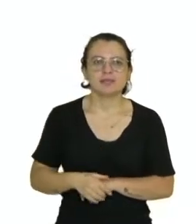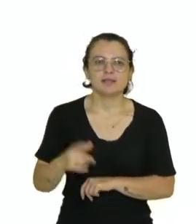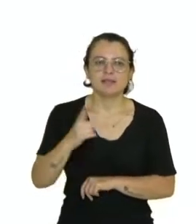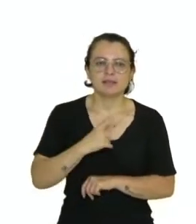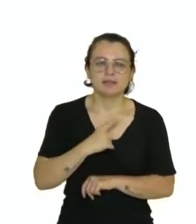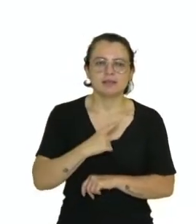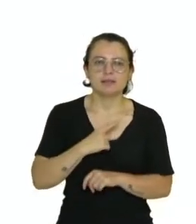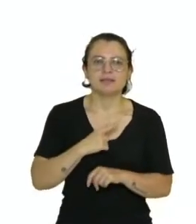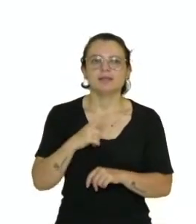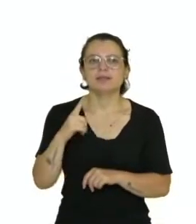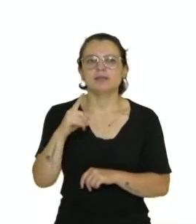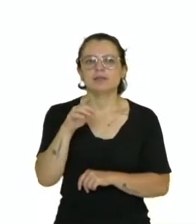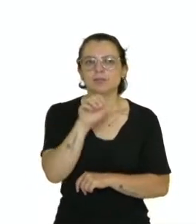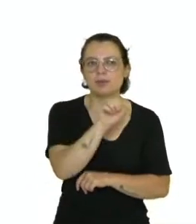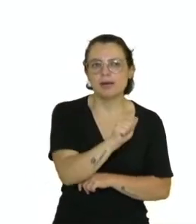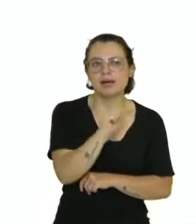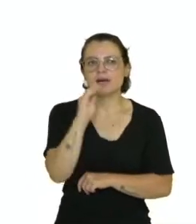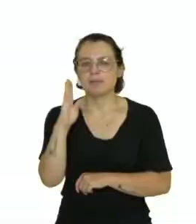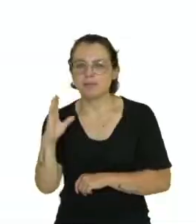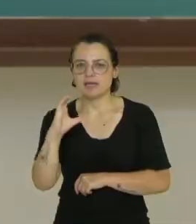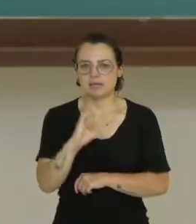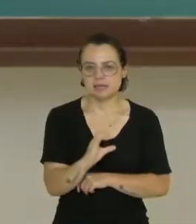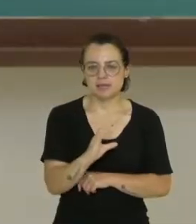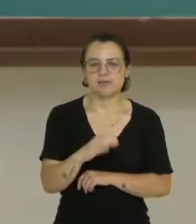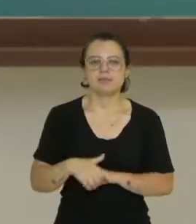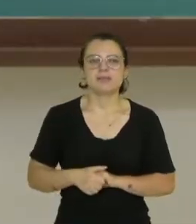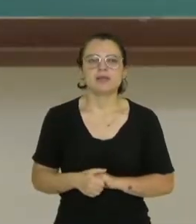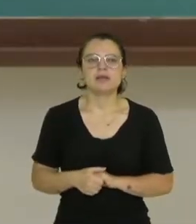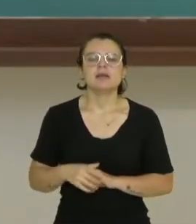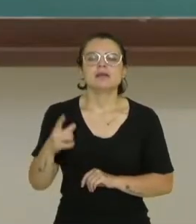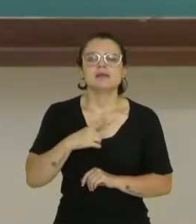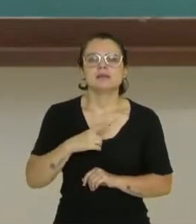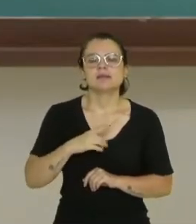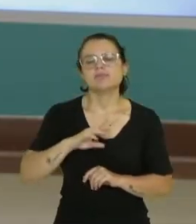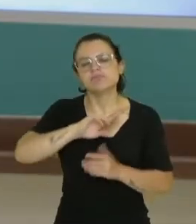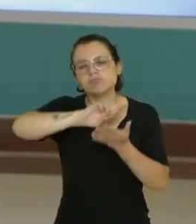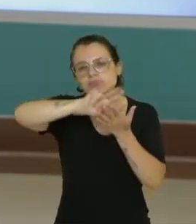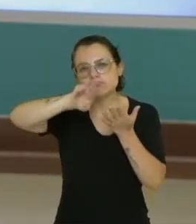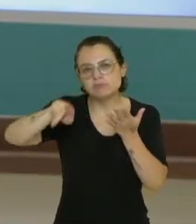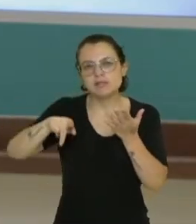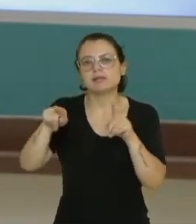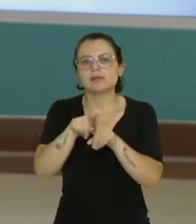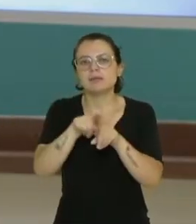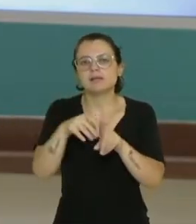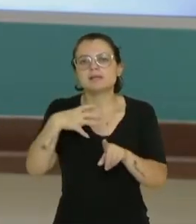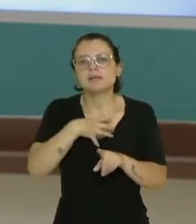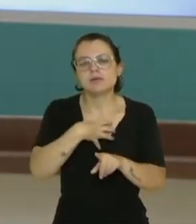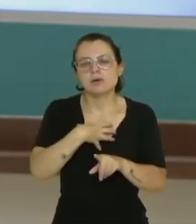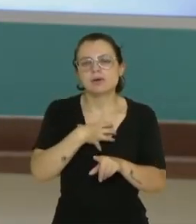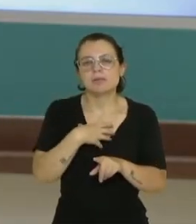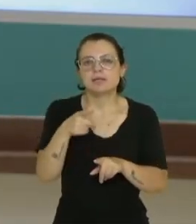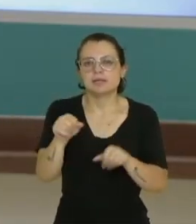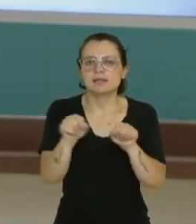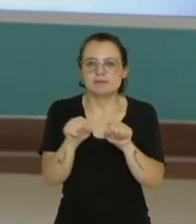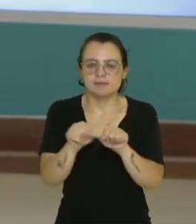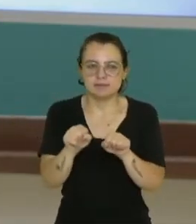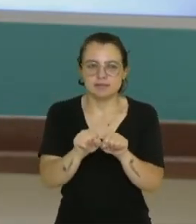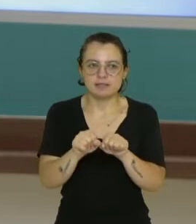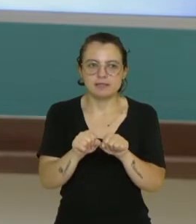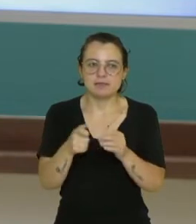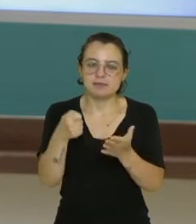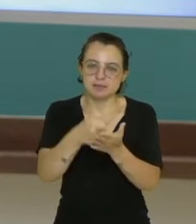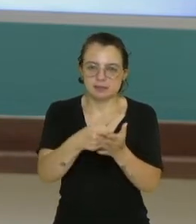gripe, tipo A, tipo C e tipo B, de acordo com as suas características e quais sintomas elas vão determinar